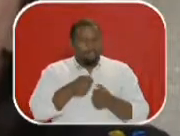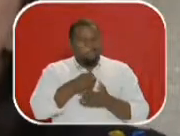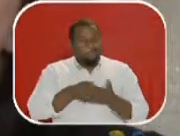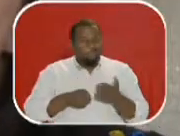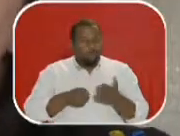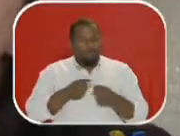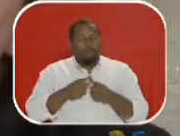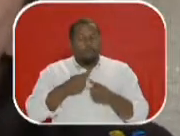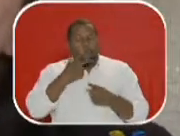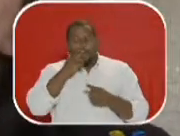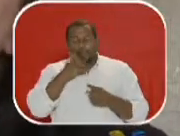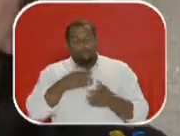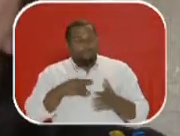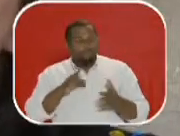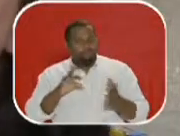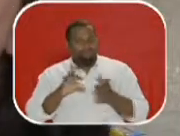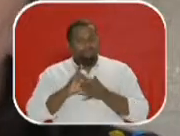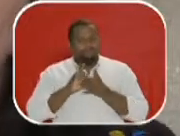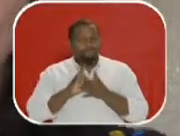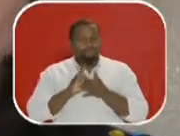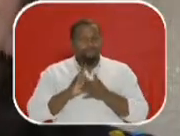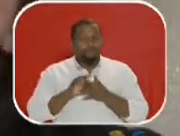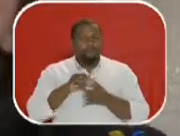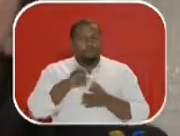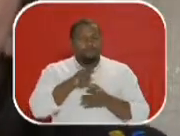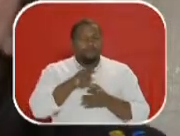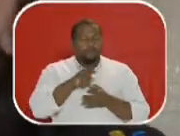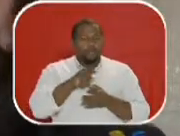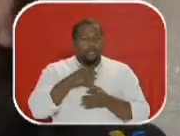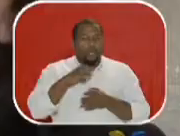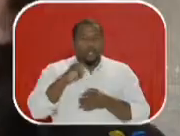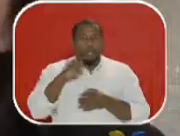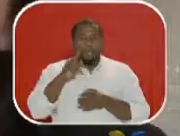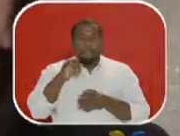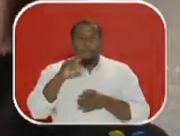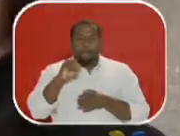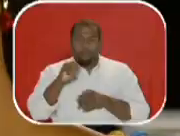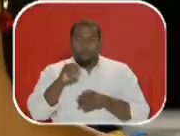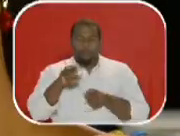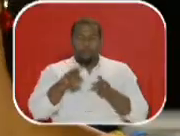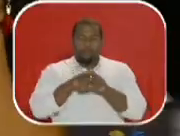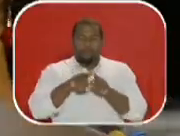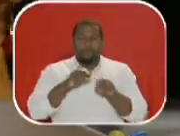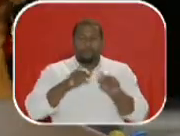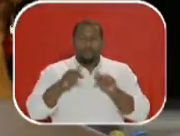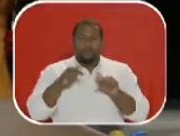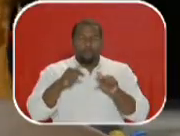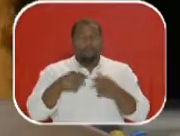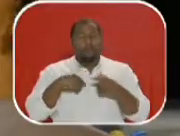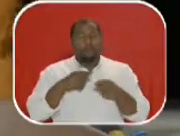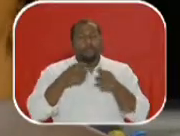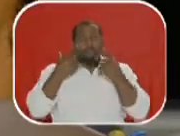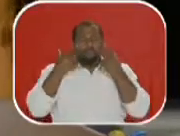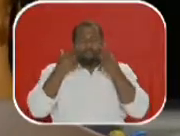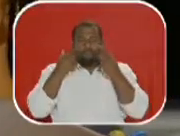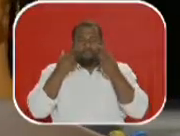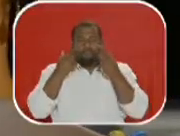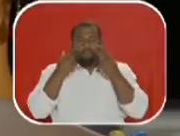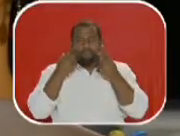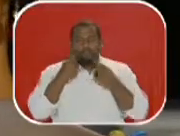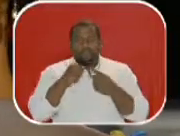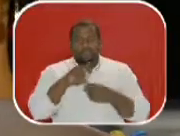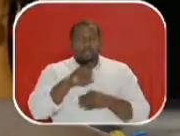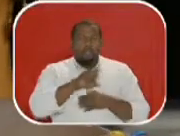Exatamente porque ela faz um casamento entre o épico e o dramático. O amor é de saltar.